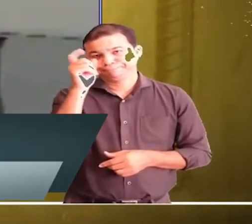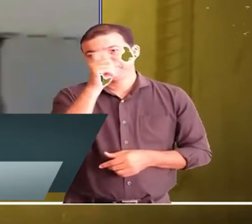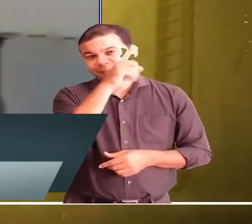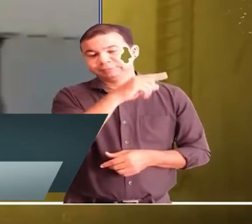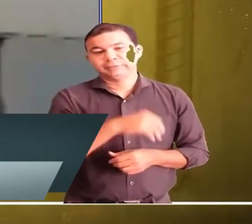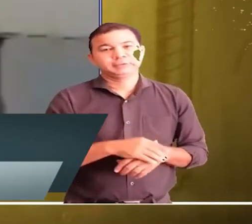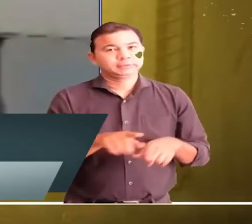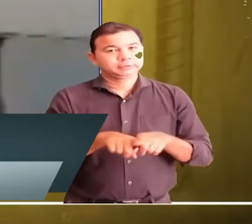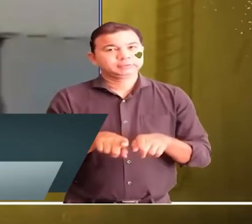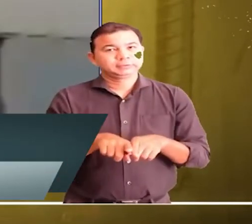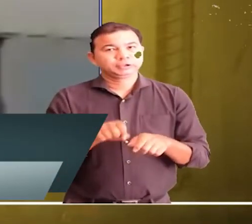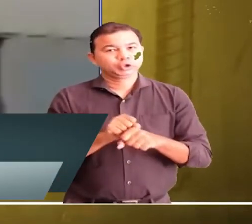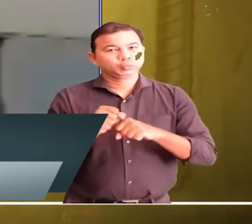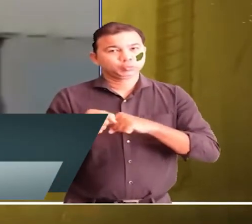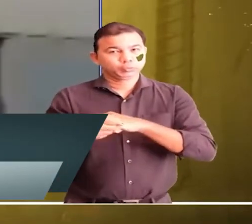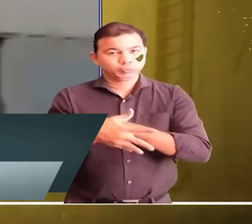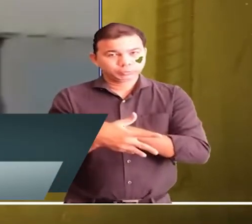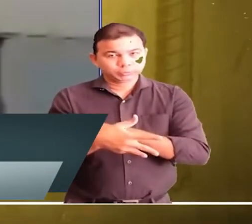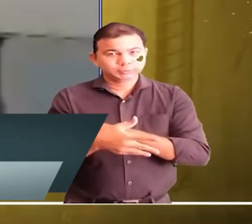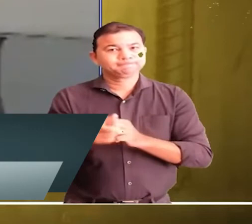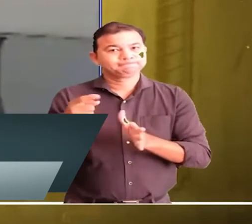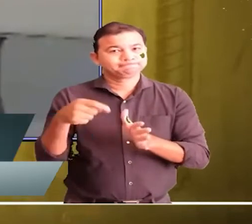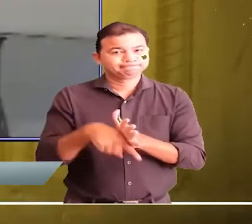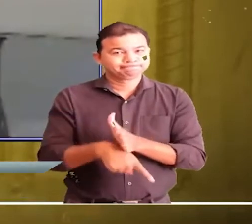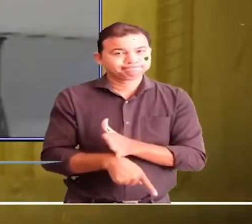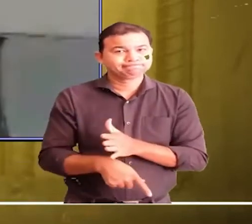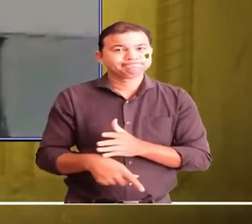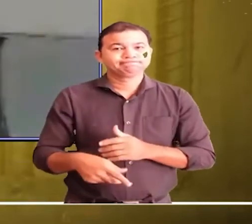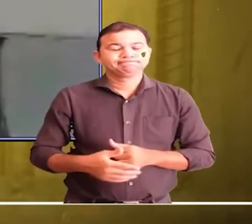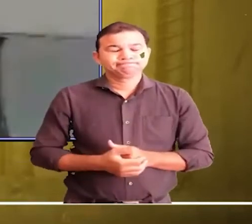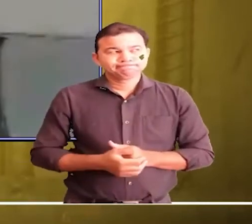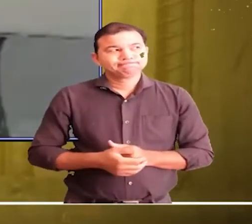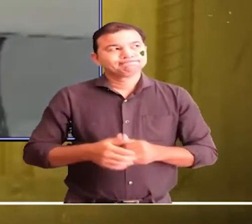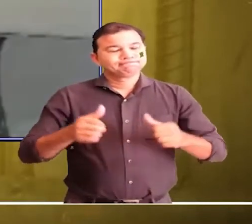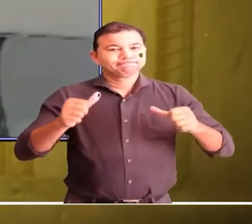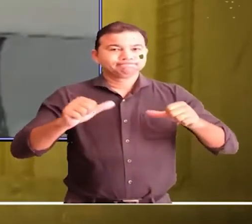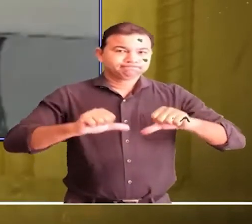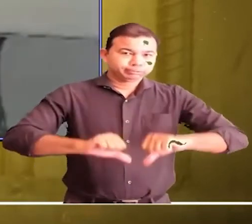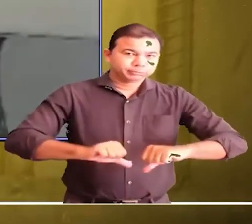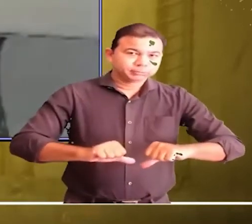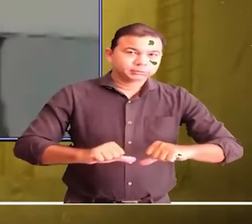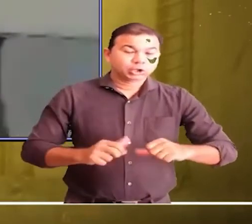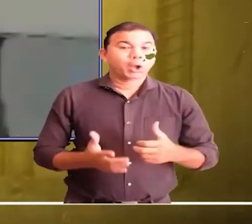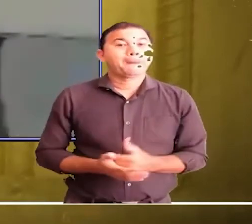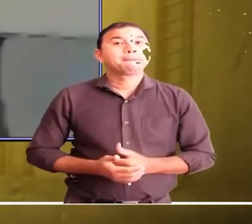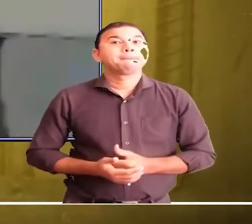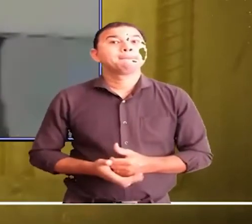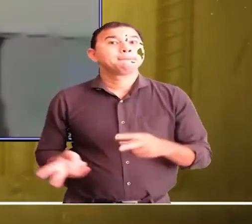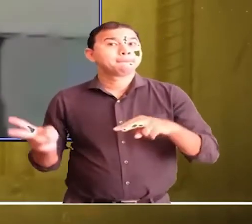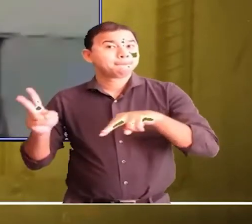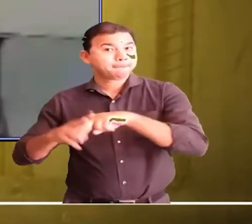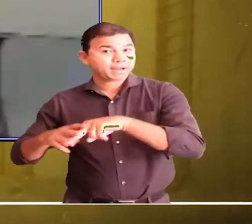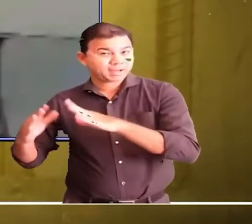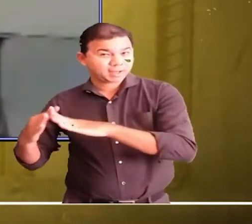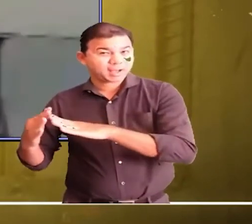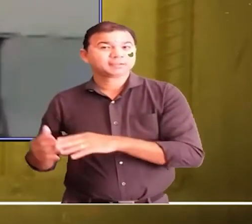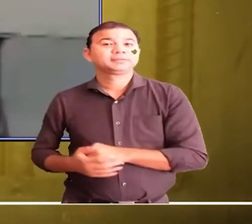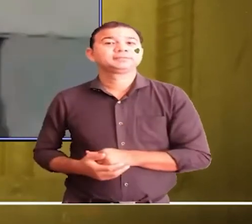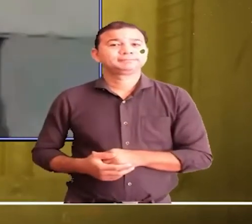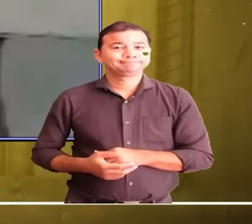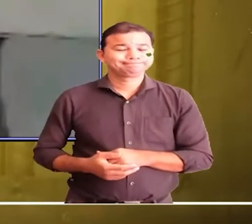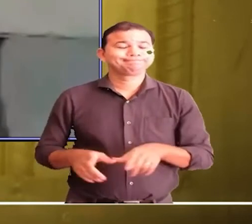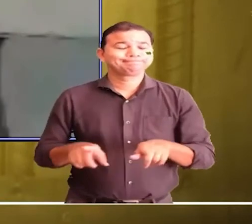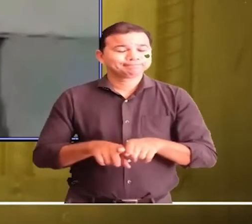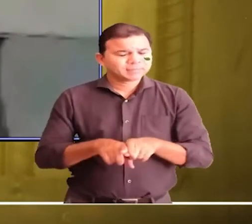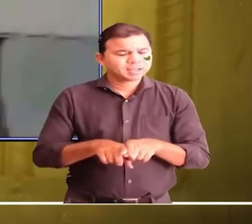agrava cada vez mais e dentro do presídio não é diferente. Portanto, desembargador Zucchi, oportuno